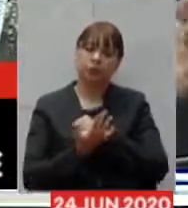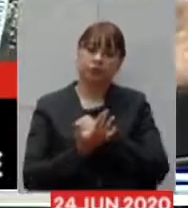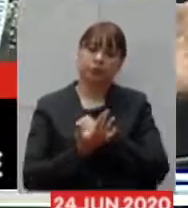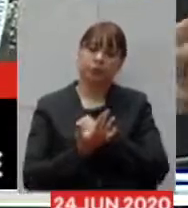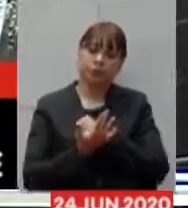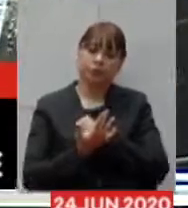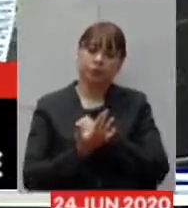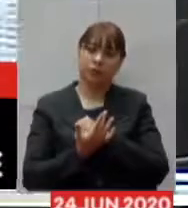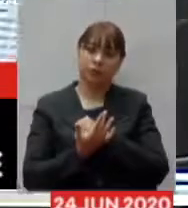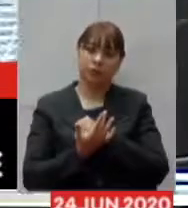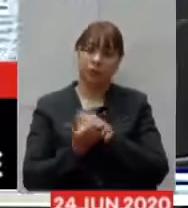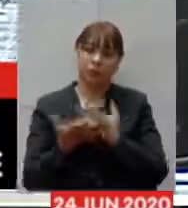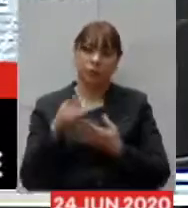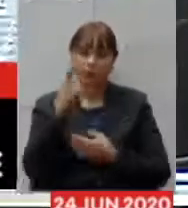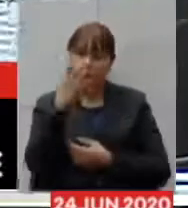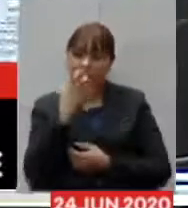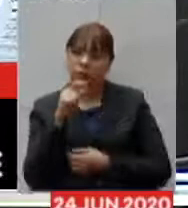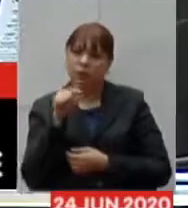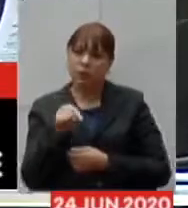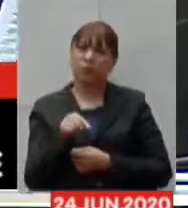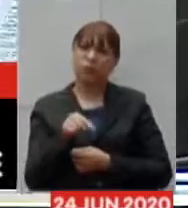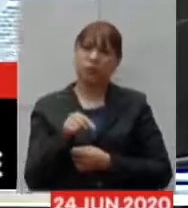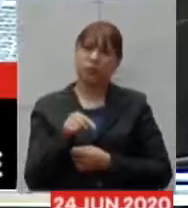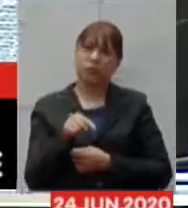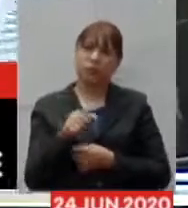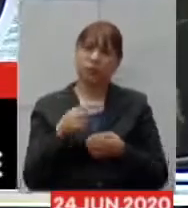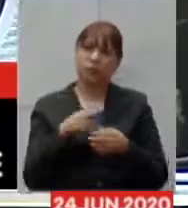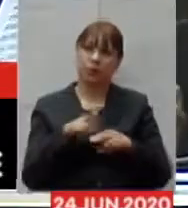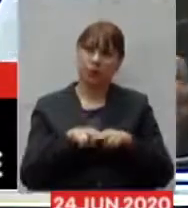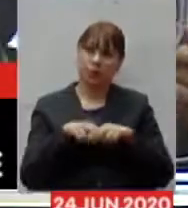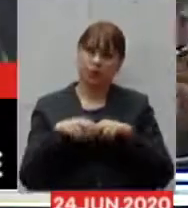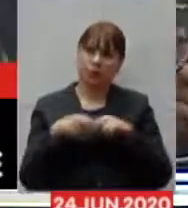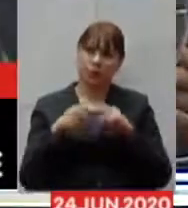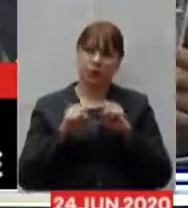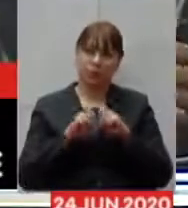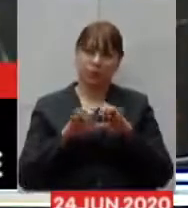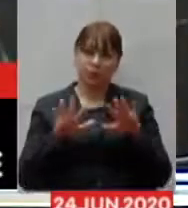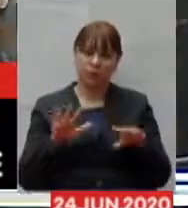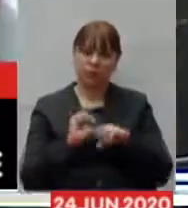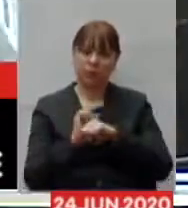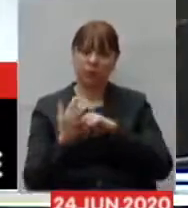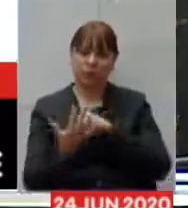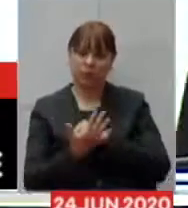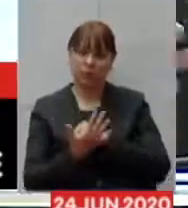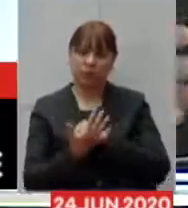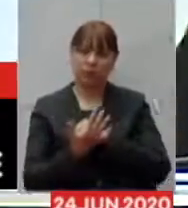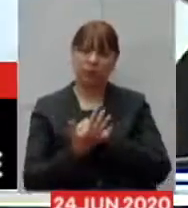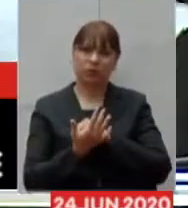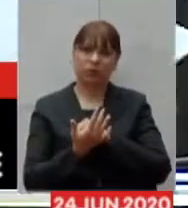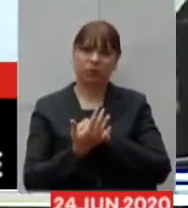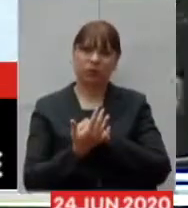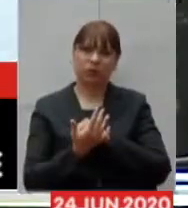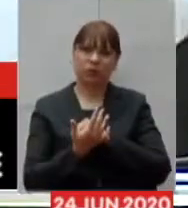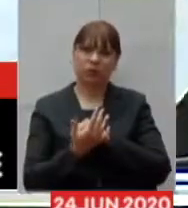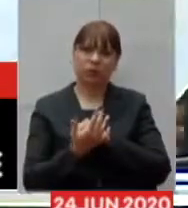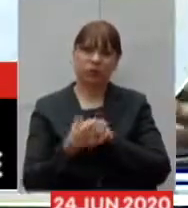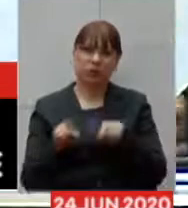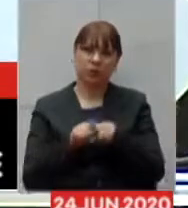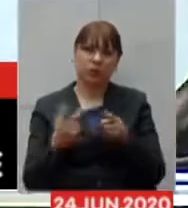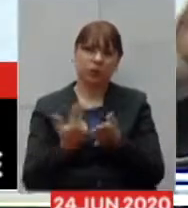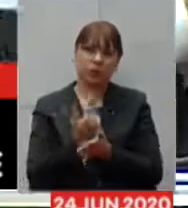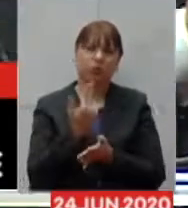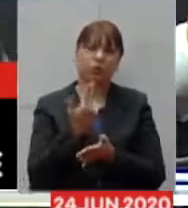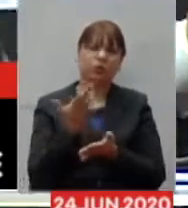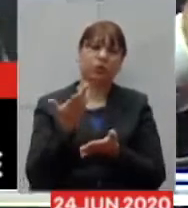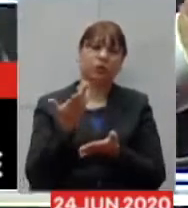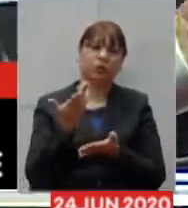o senhor já falou já está no processo de economia suspender cirurgias deletivas mas isso não pode acontecer você